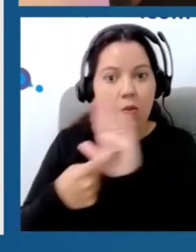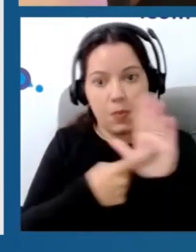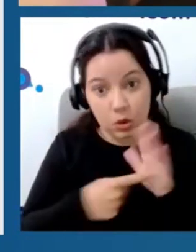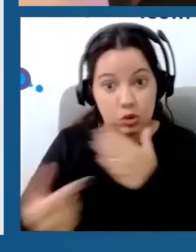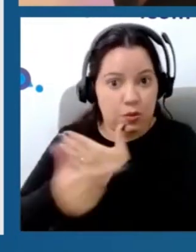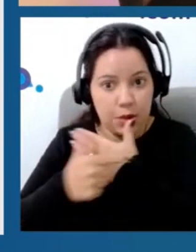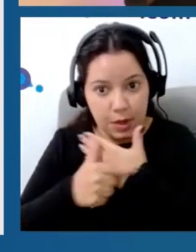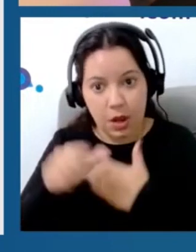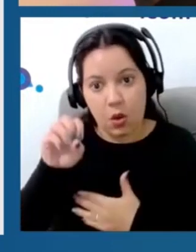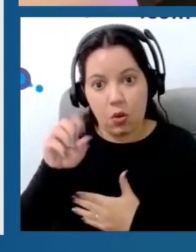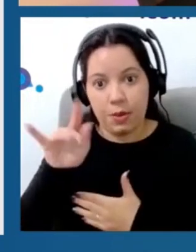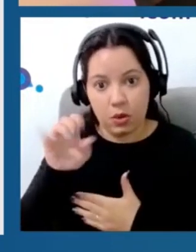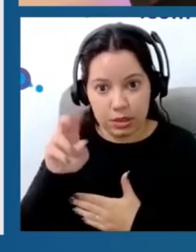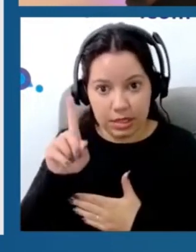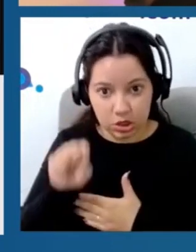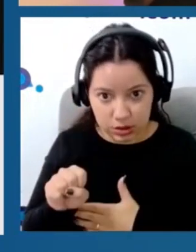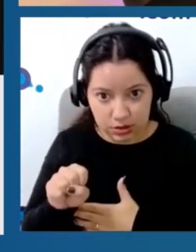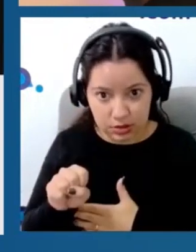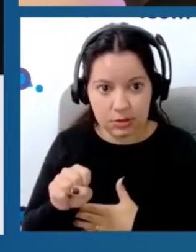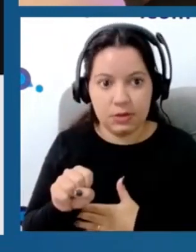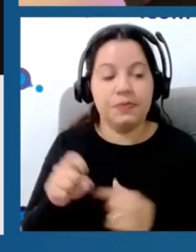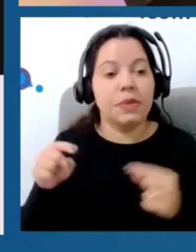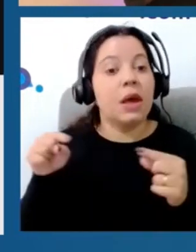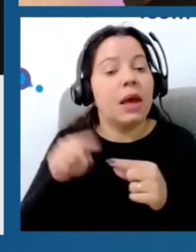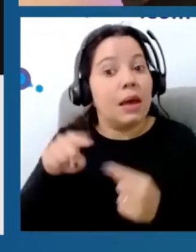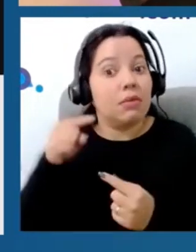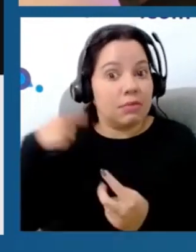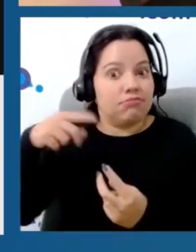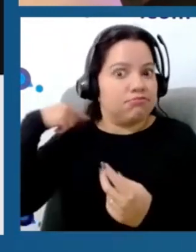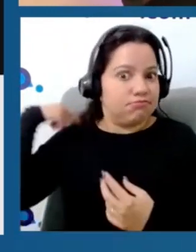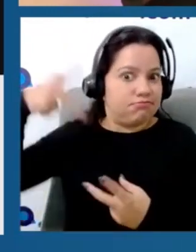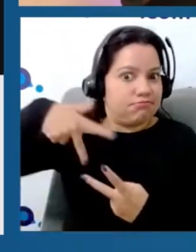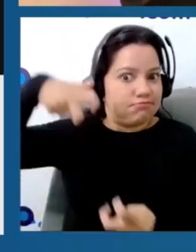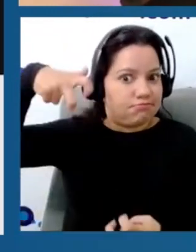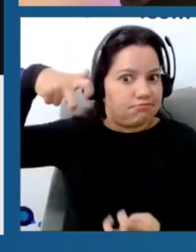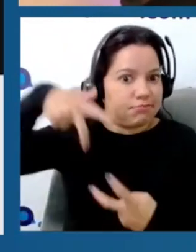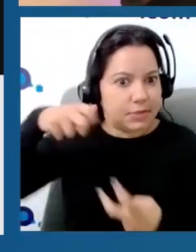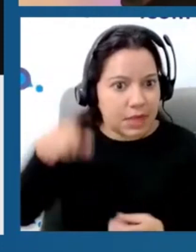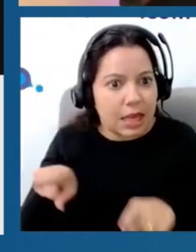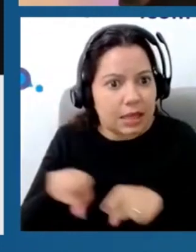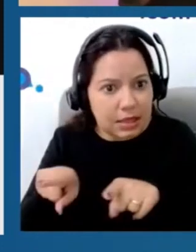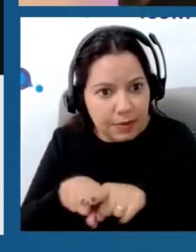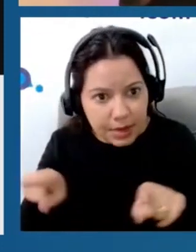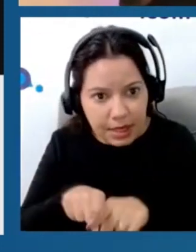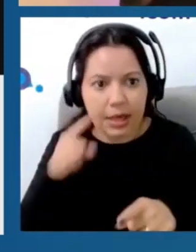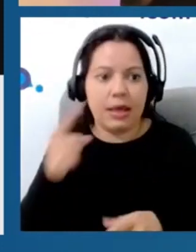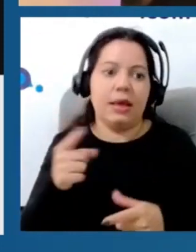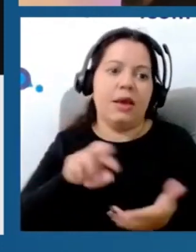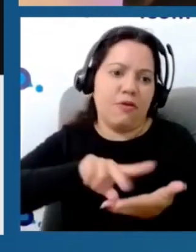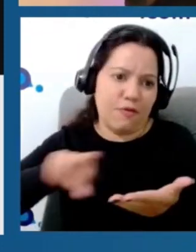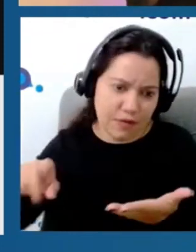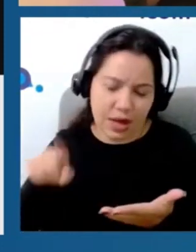opioidérgicas, quando a gente fala de ação da tens nos três níveis, e tanto alta quanto baixa frequência de tens atuam no sistema